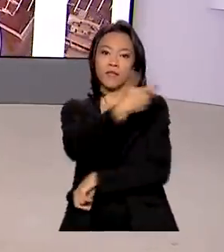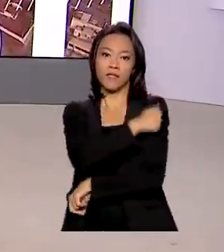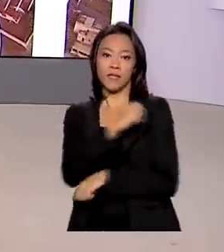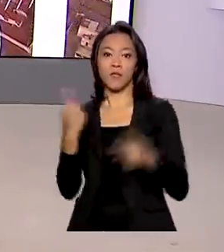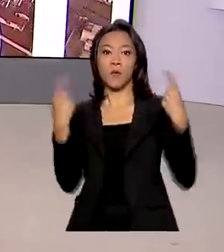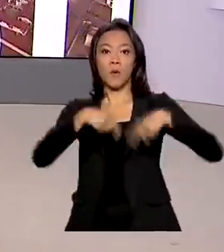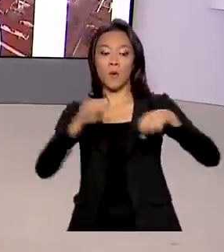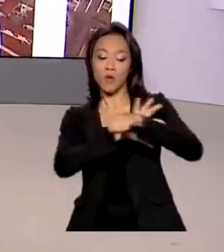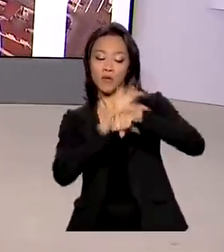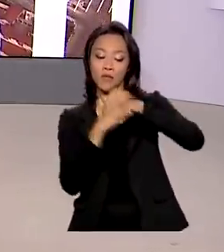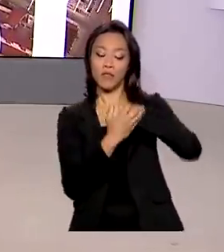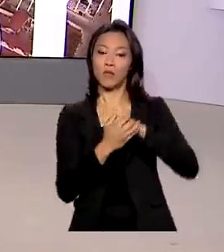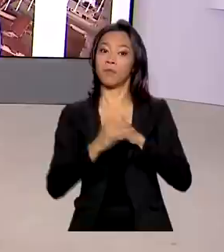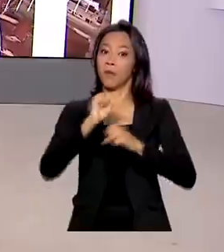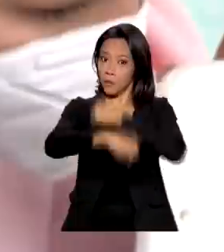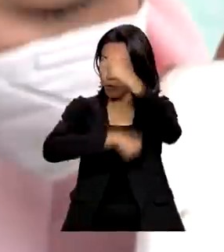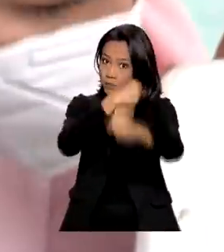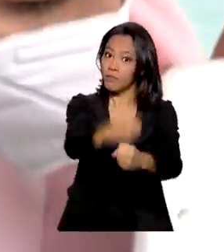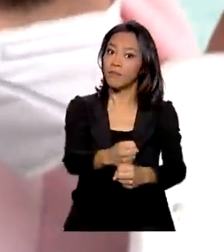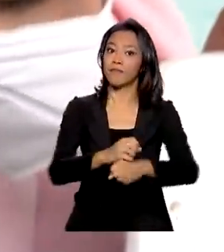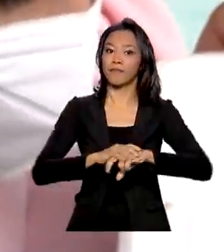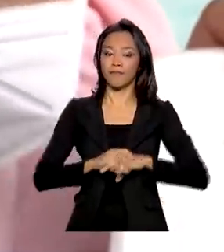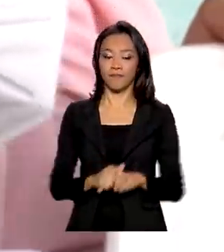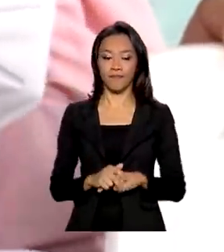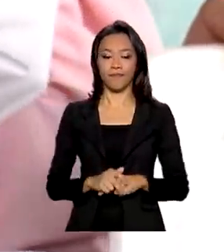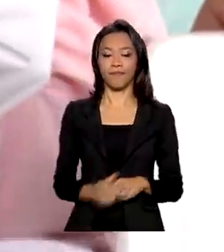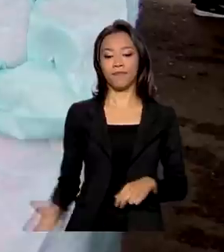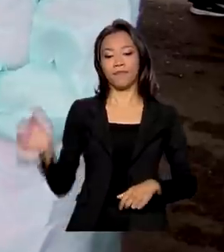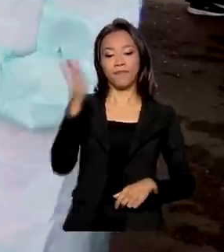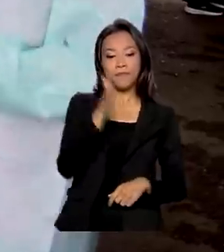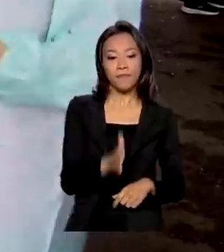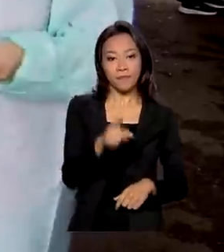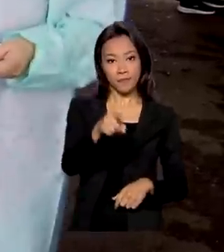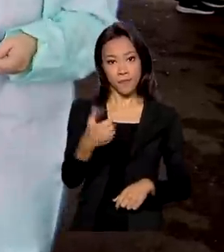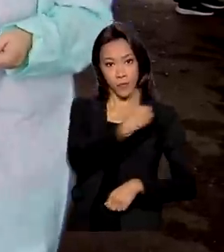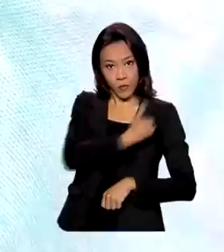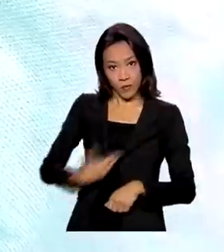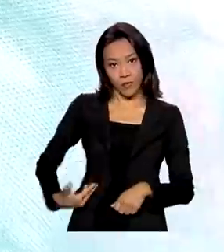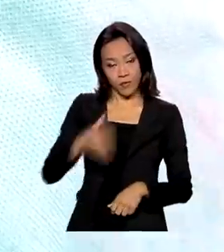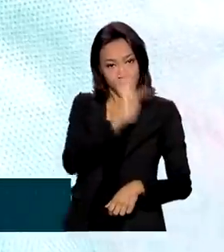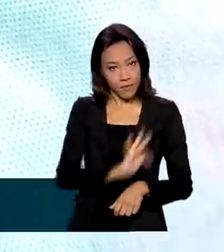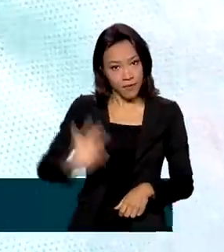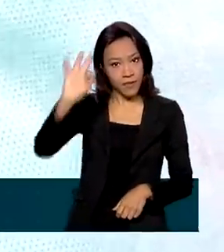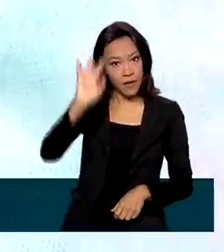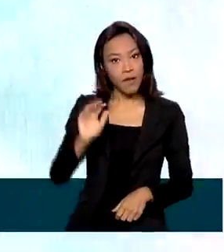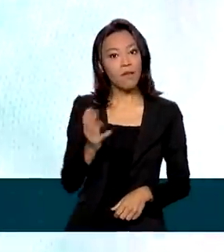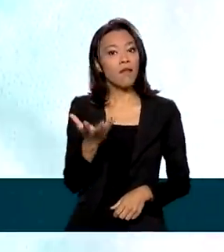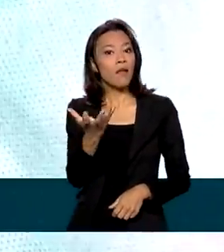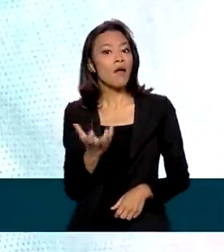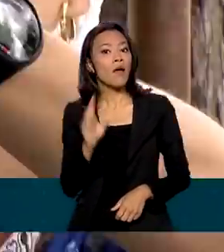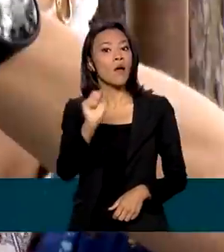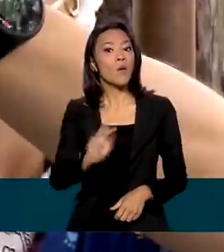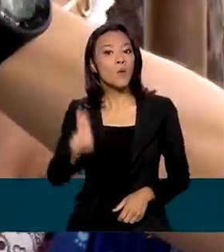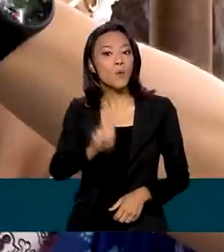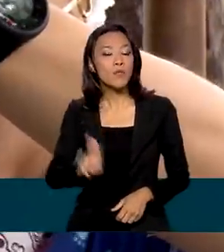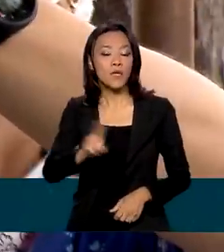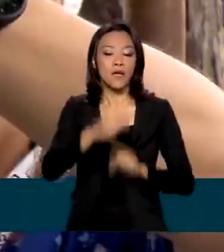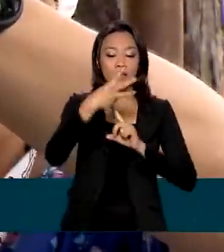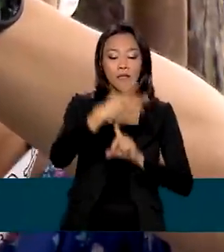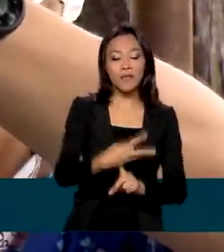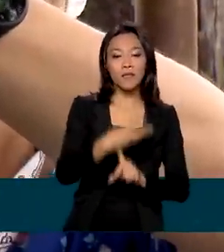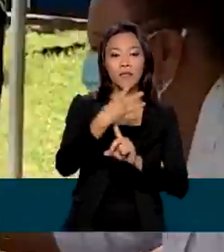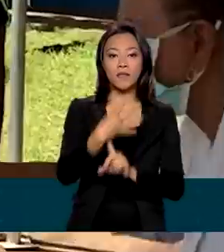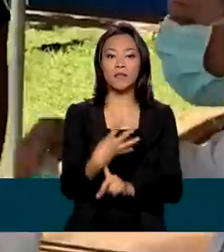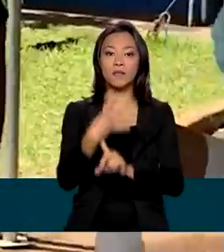para 2022. A estimativa do governo federal é usar cerca de 340